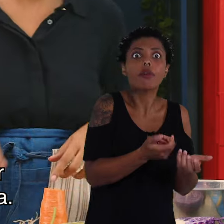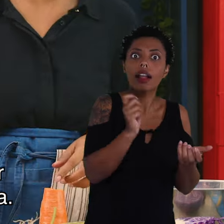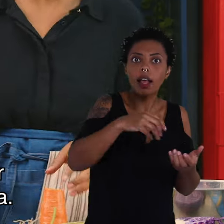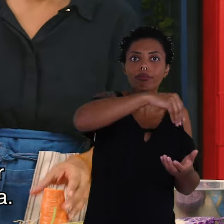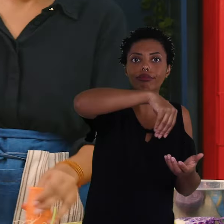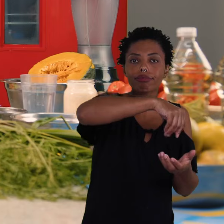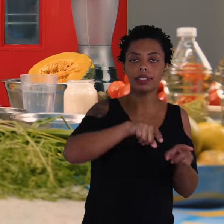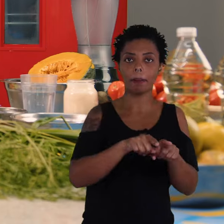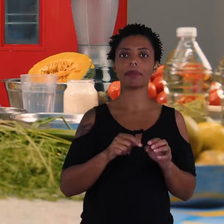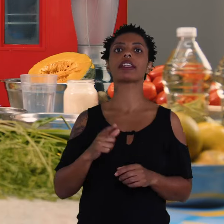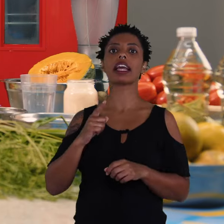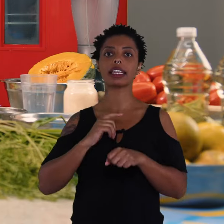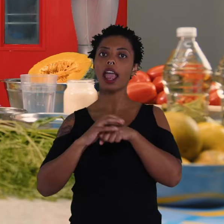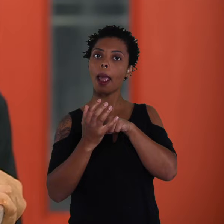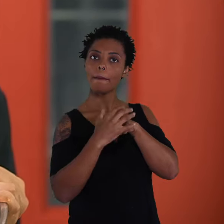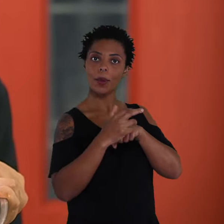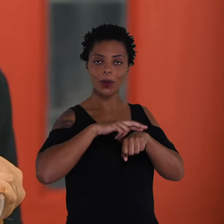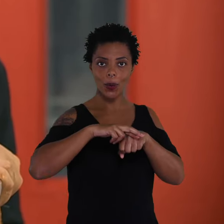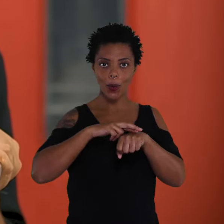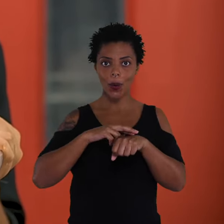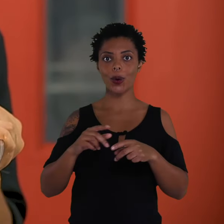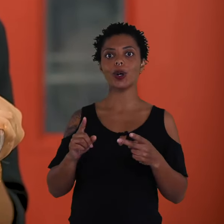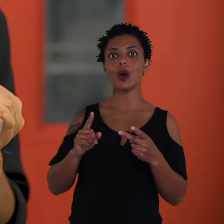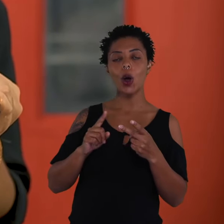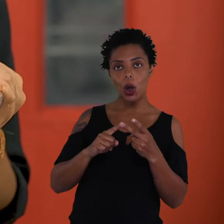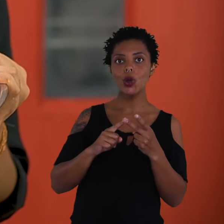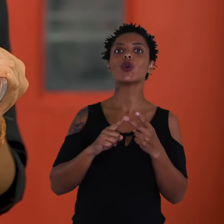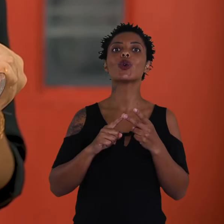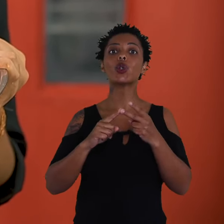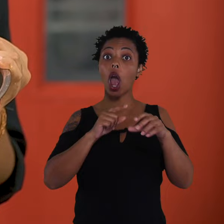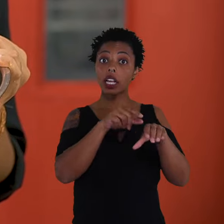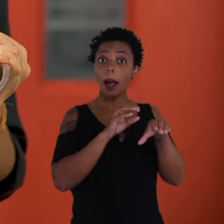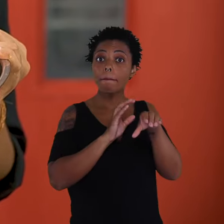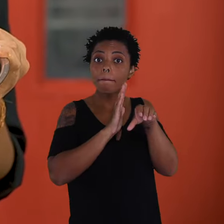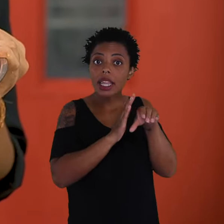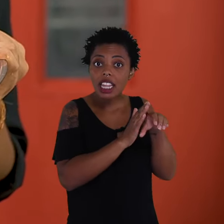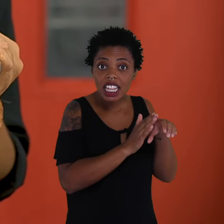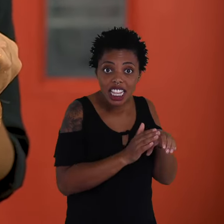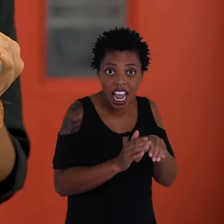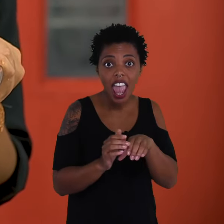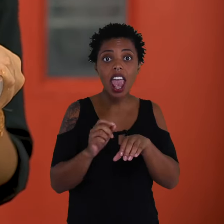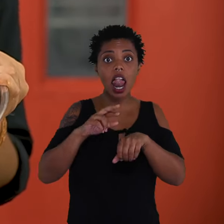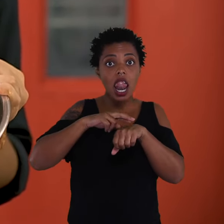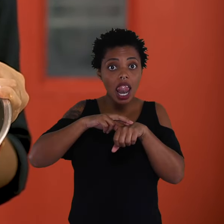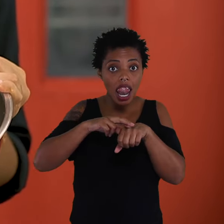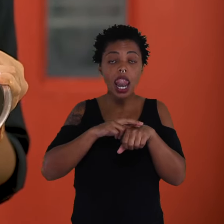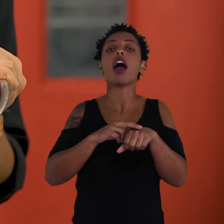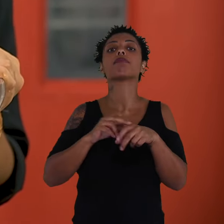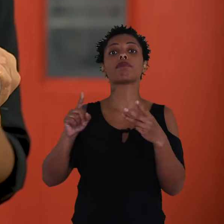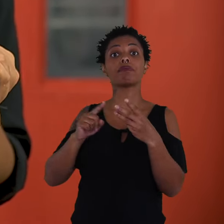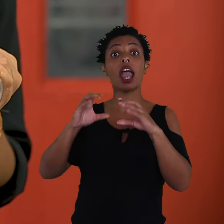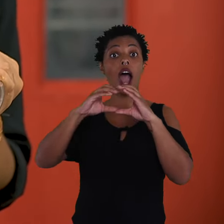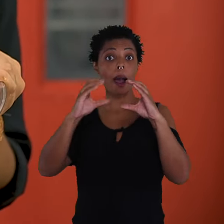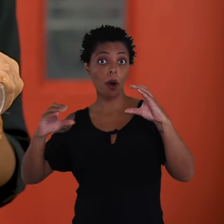momento aqui da fritura. Então a gente tem aqui o repolho roxo, a berinjela ralada, a